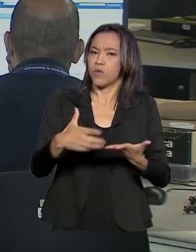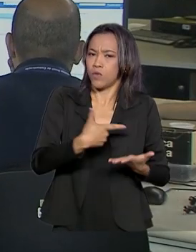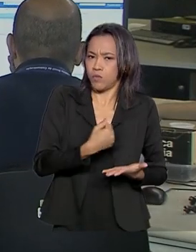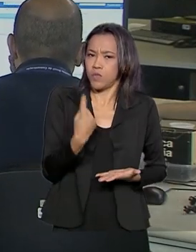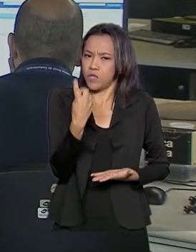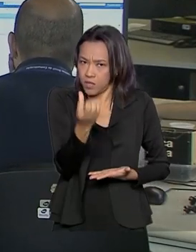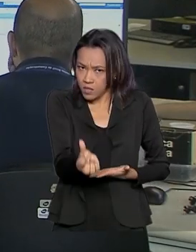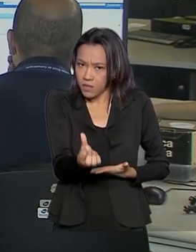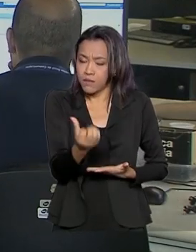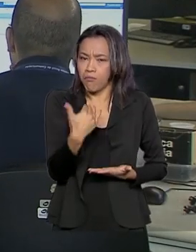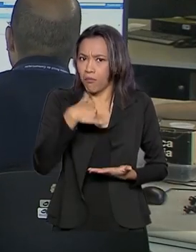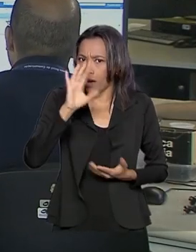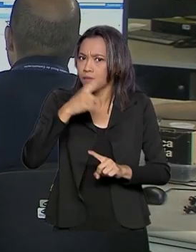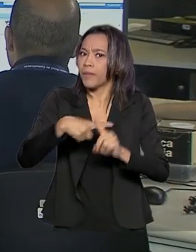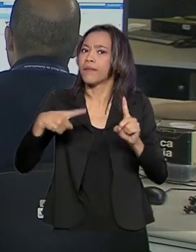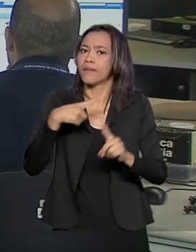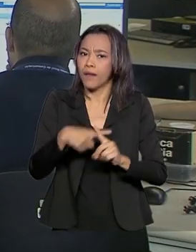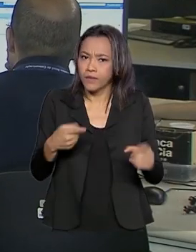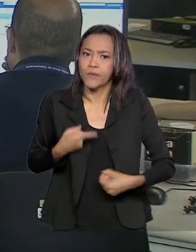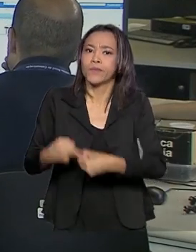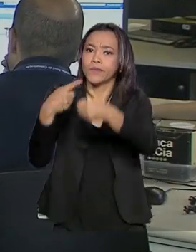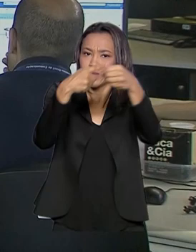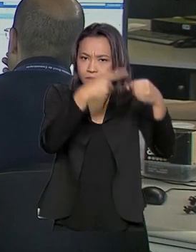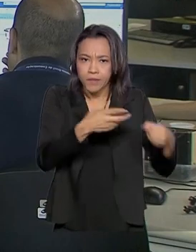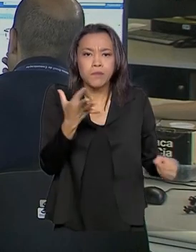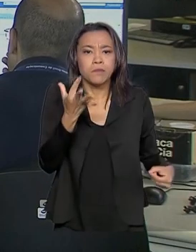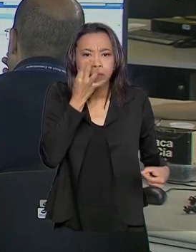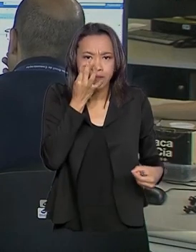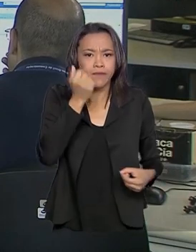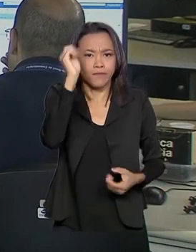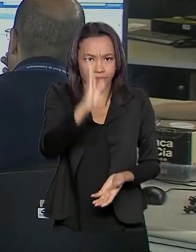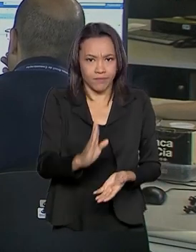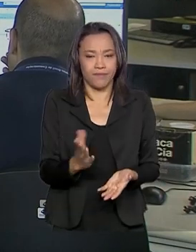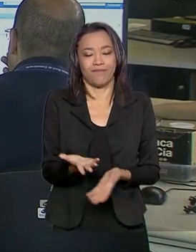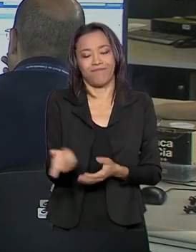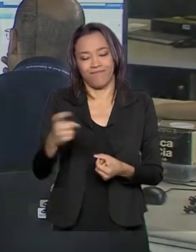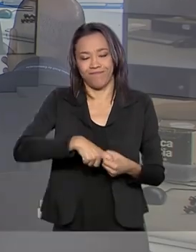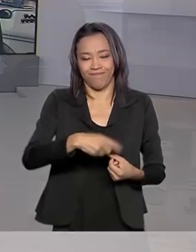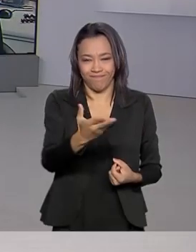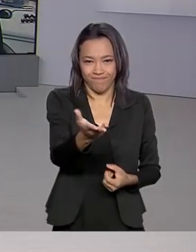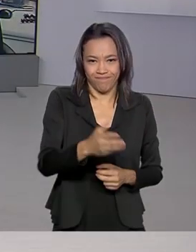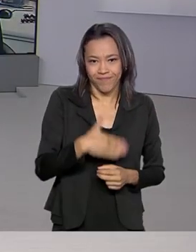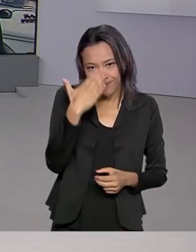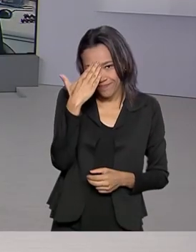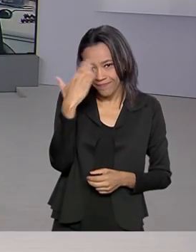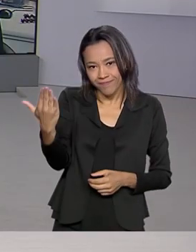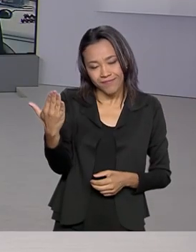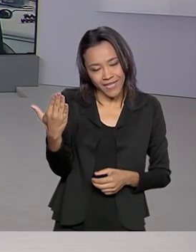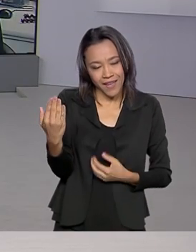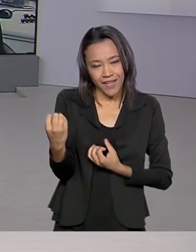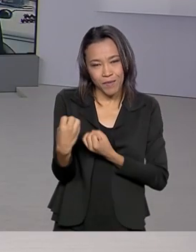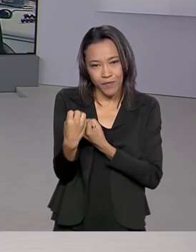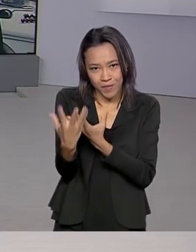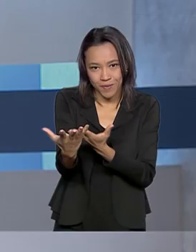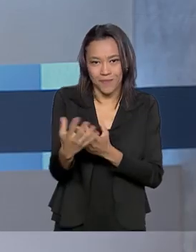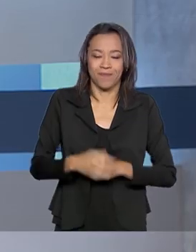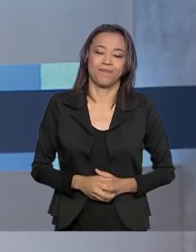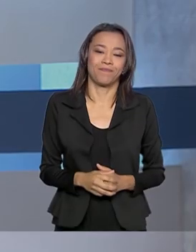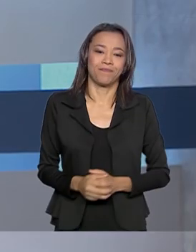está em mais da metade dos municípios brasileiros. Voltamos com você, Renata. Obrigada, Alessandra, pelas suas informações.